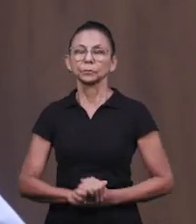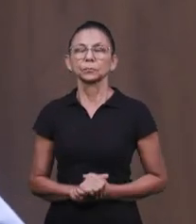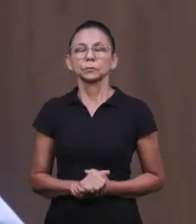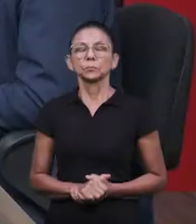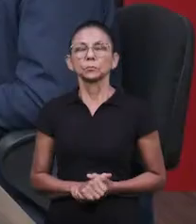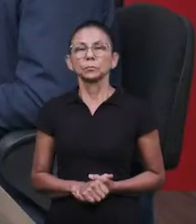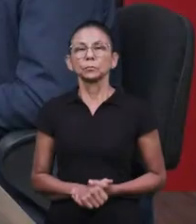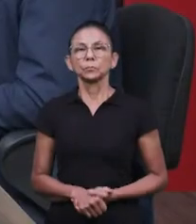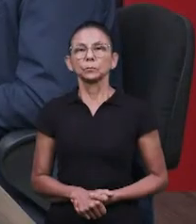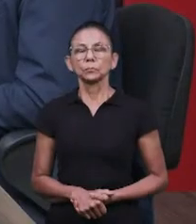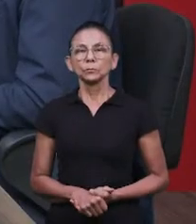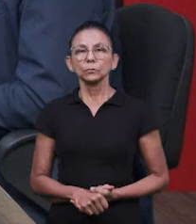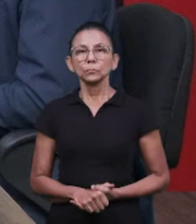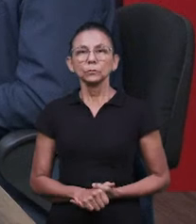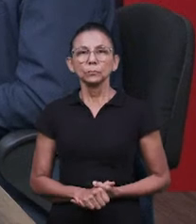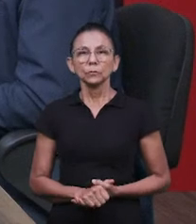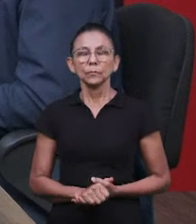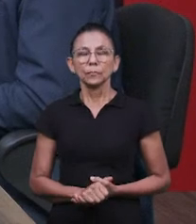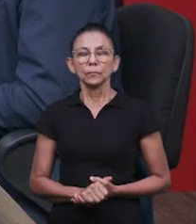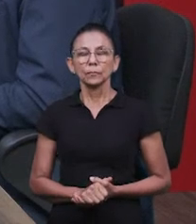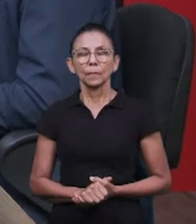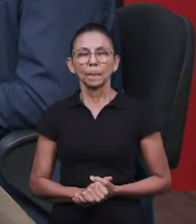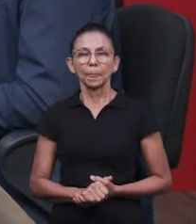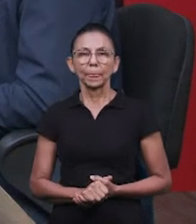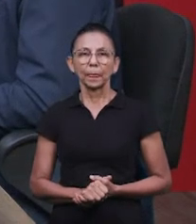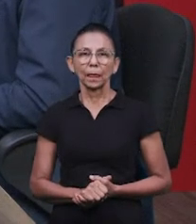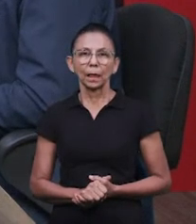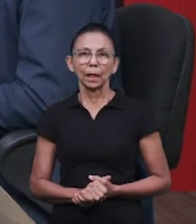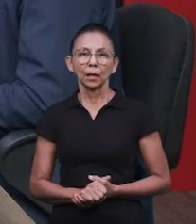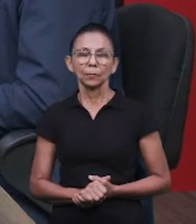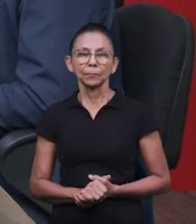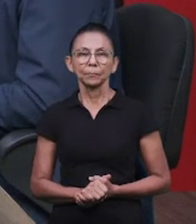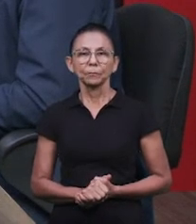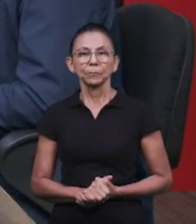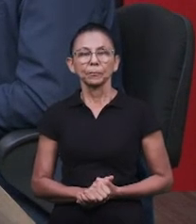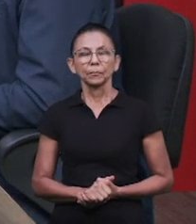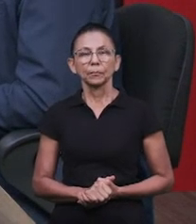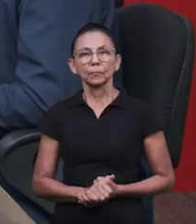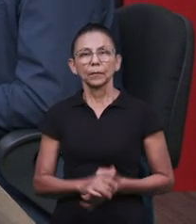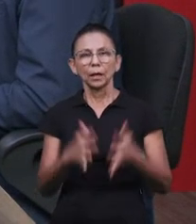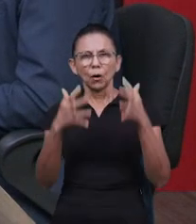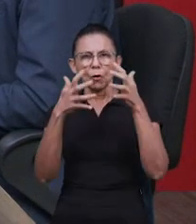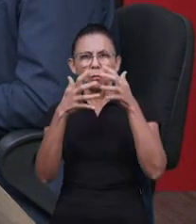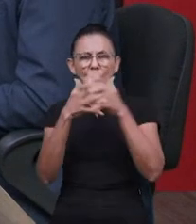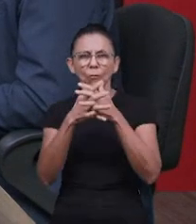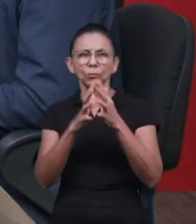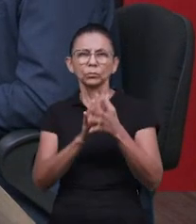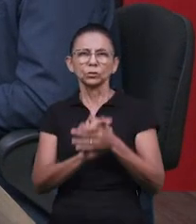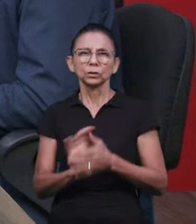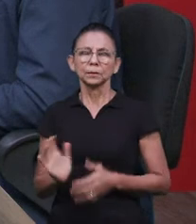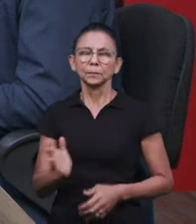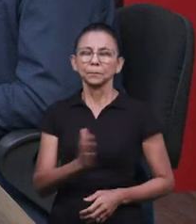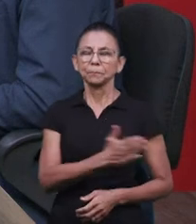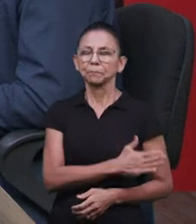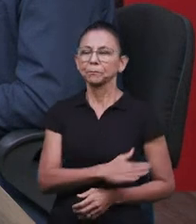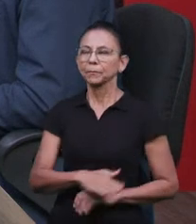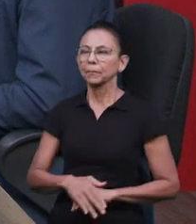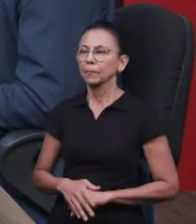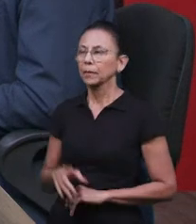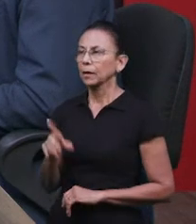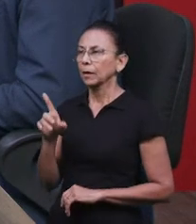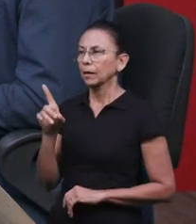nesse contexto. Muito bem. Bom, a segunda pergunta eu faço para você. Muito bem, para a Alessandra.